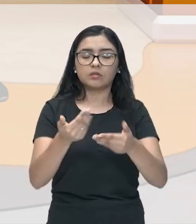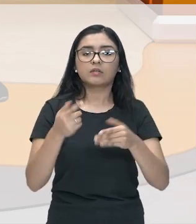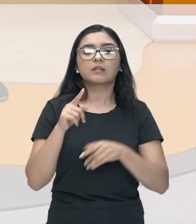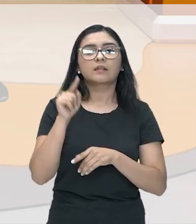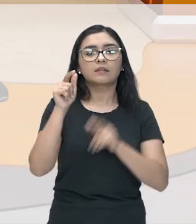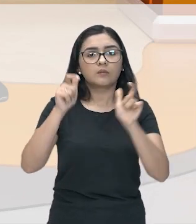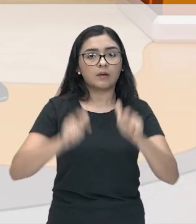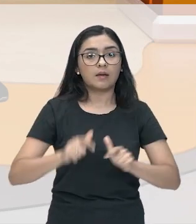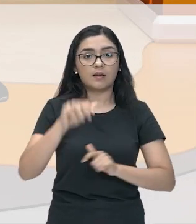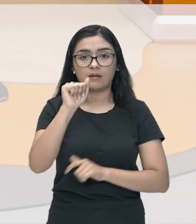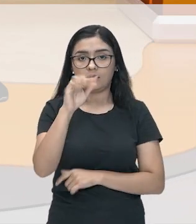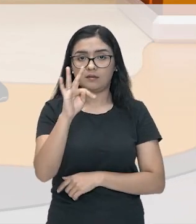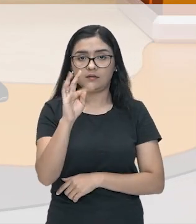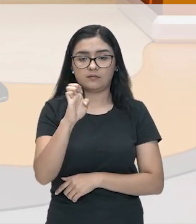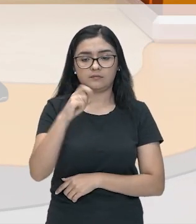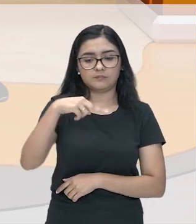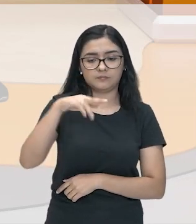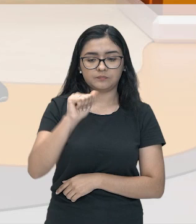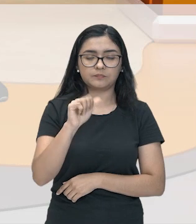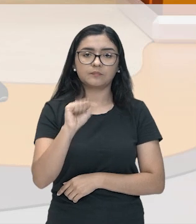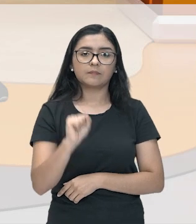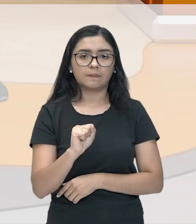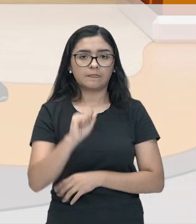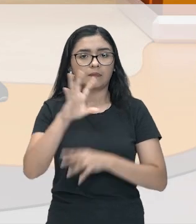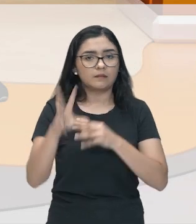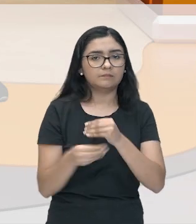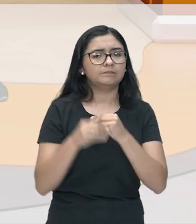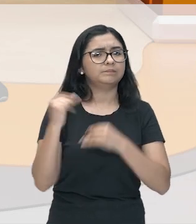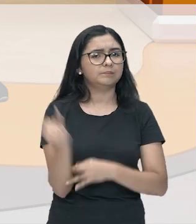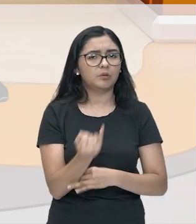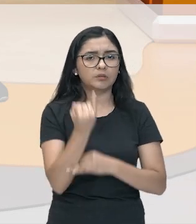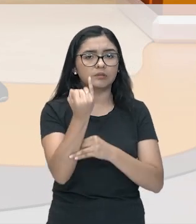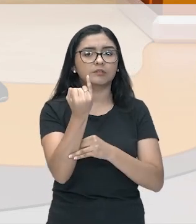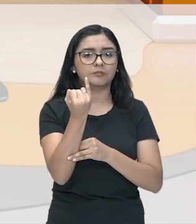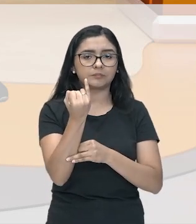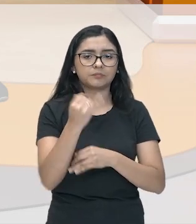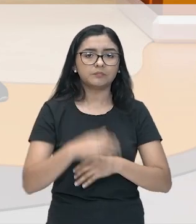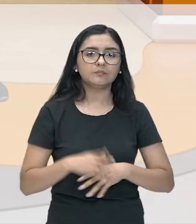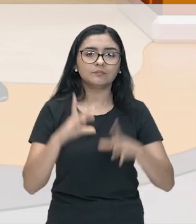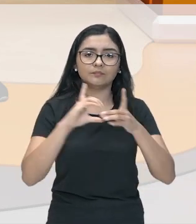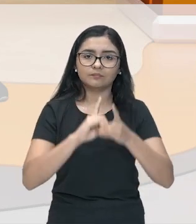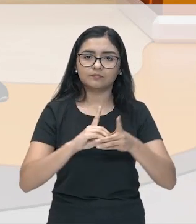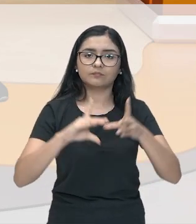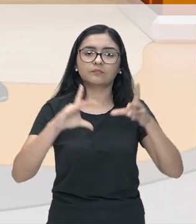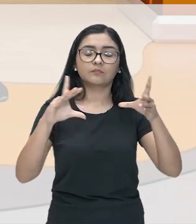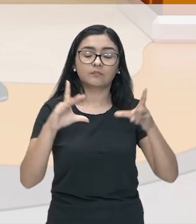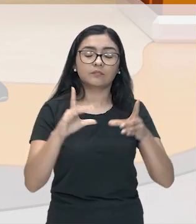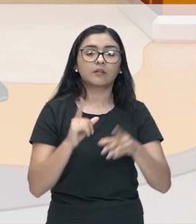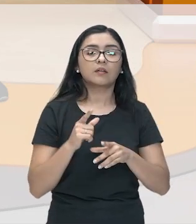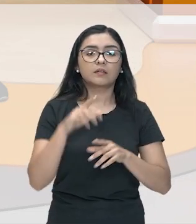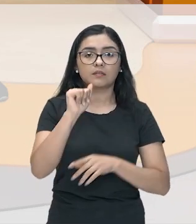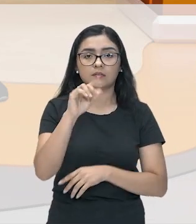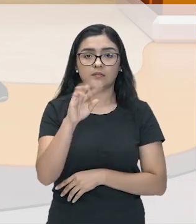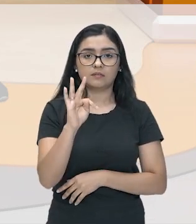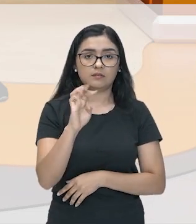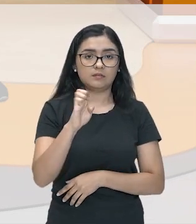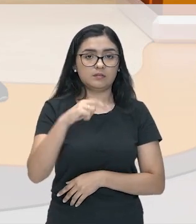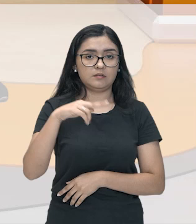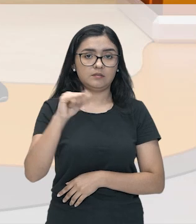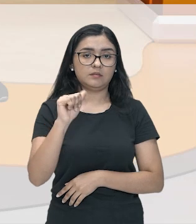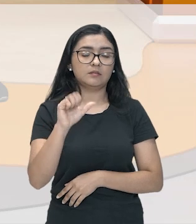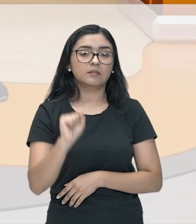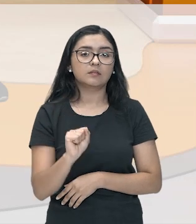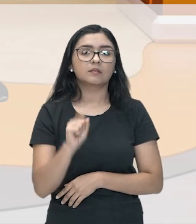Atenas, é uma contribuição das mais significativas. Olha só, a democracia em Atenas, a antiga,